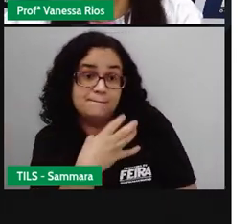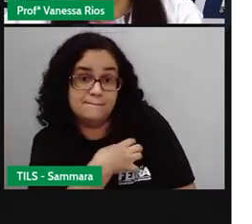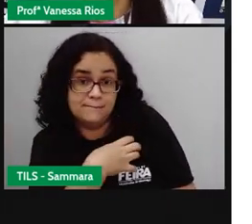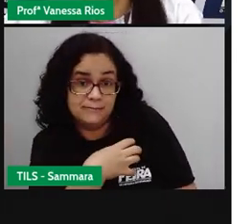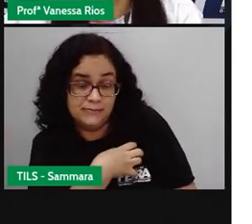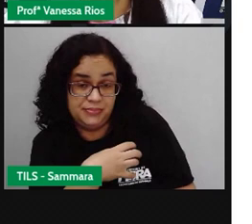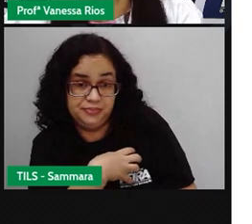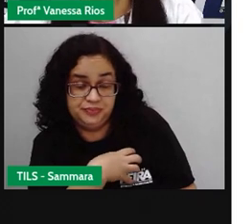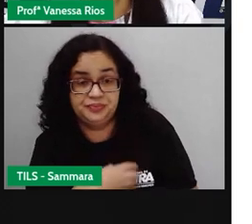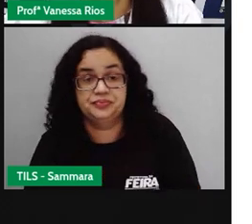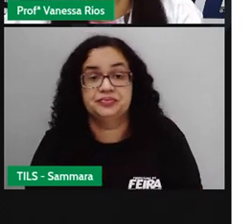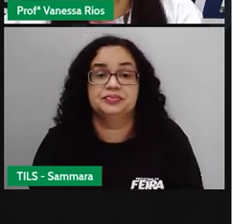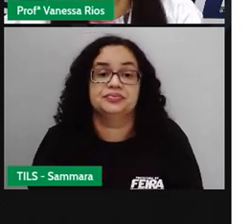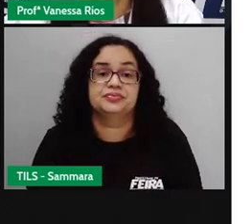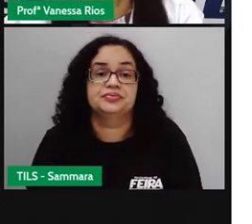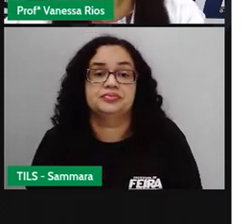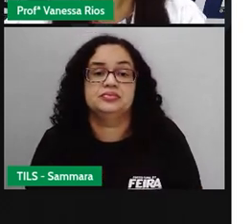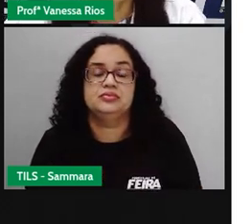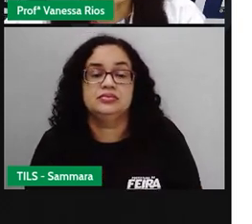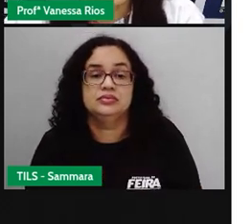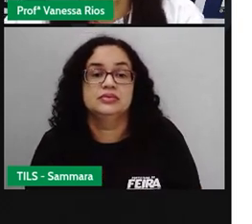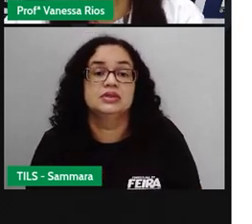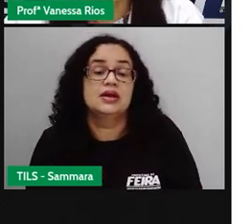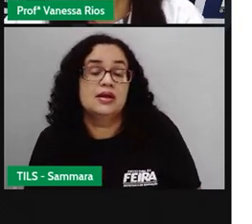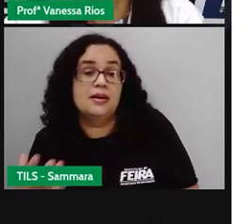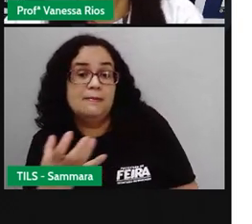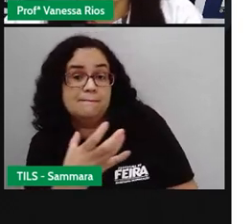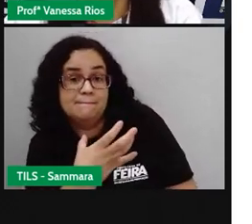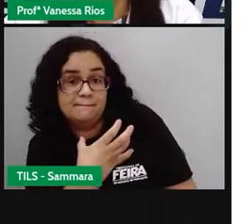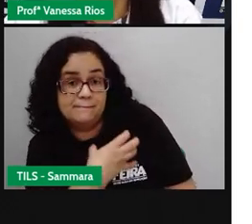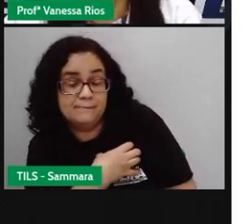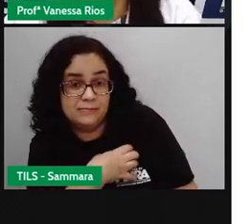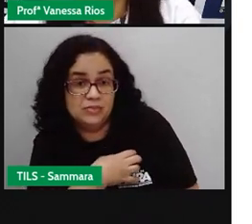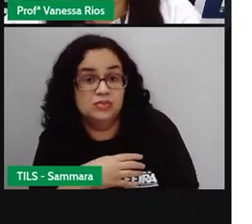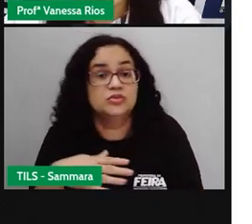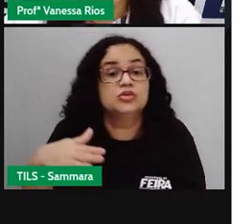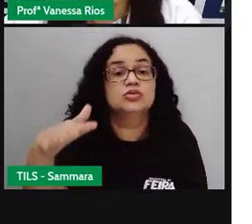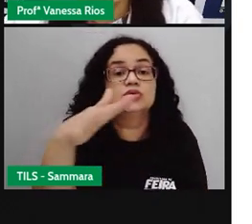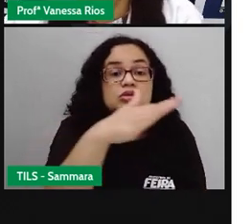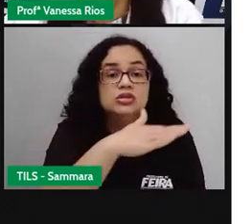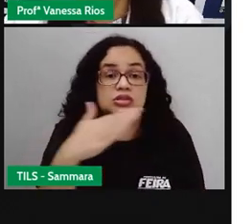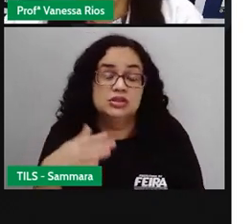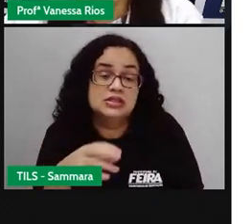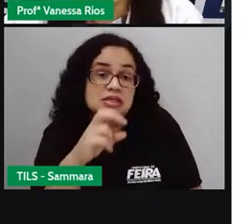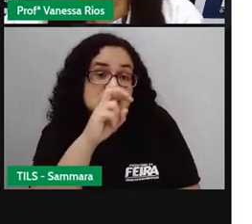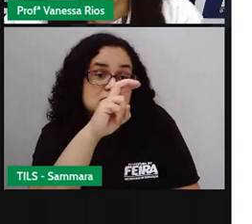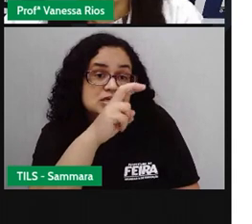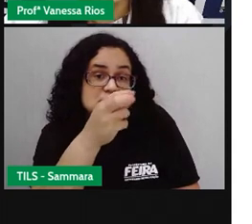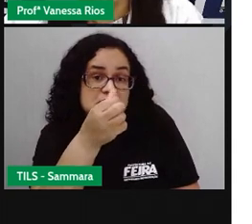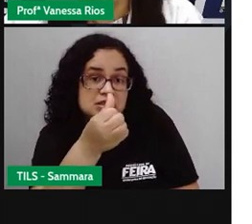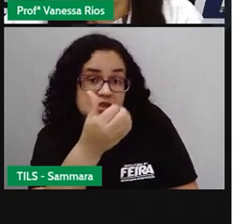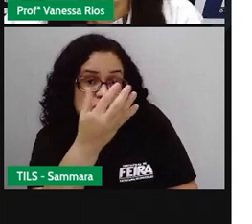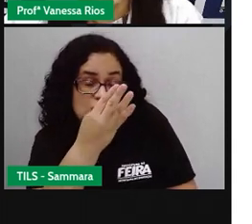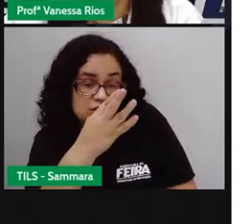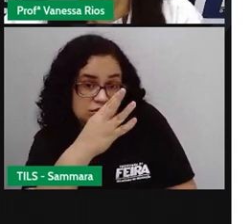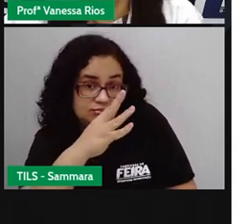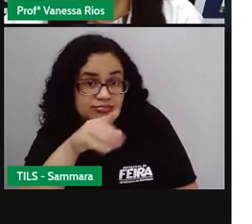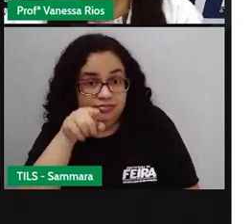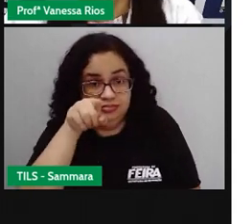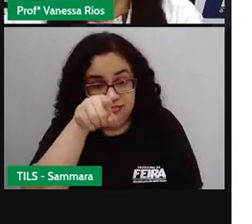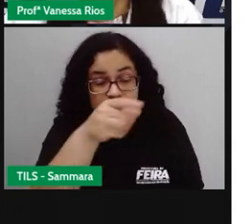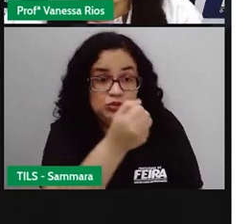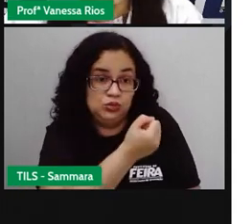dados sobre a Bahia. Então a Bahia, ela tem uma área territorial de 564